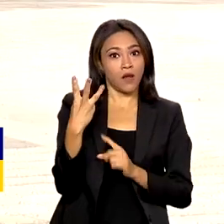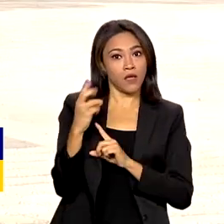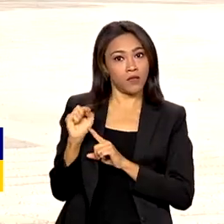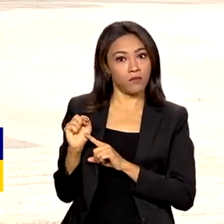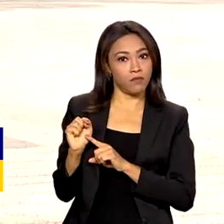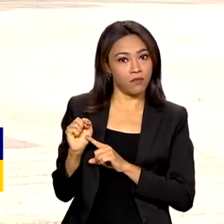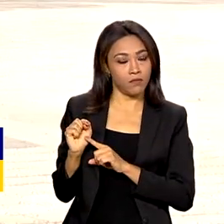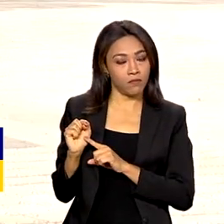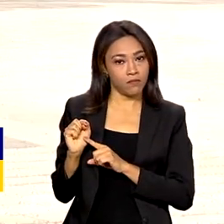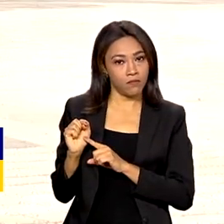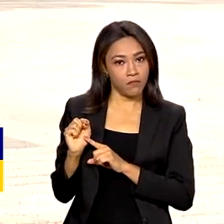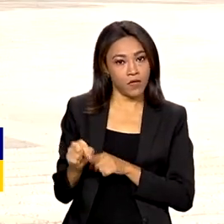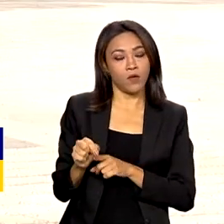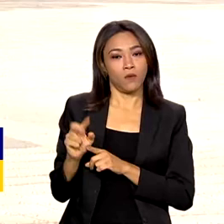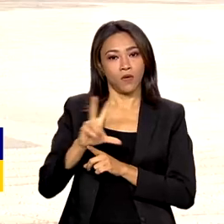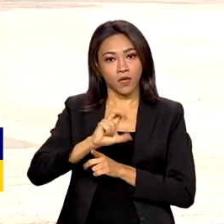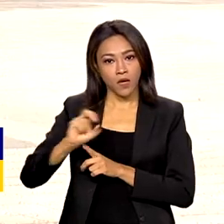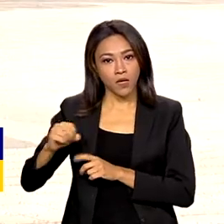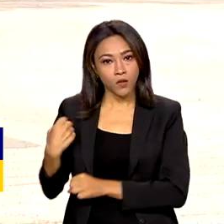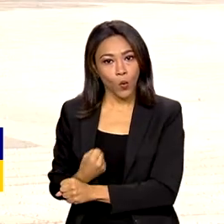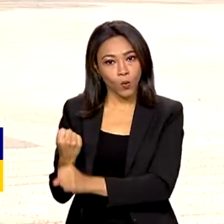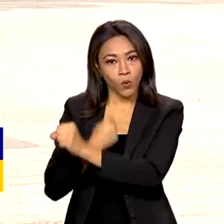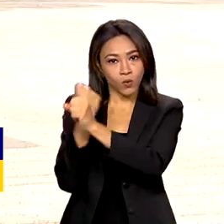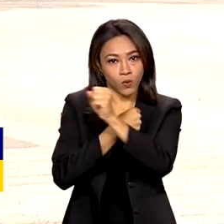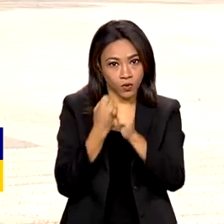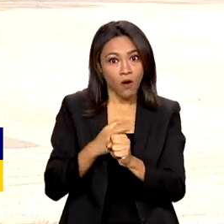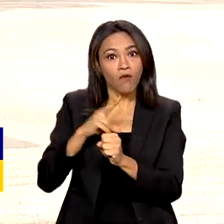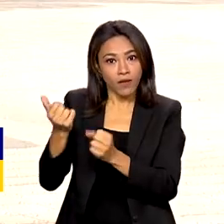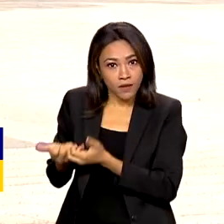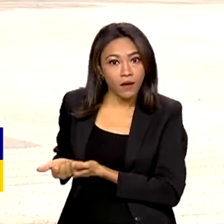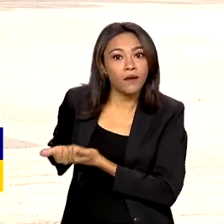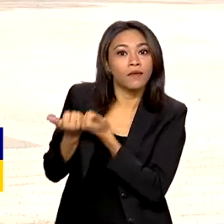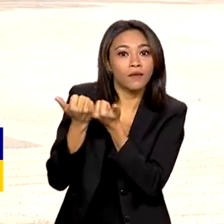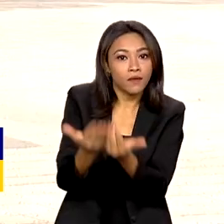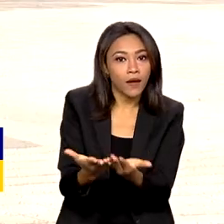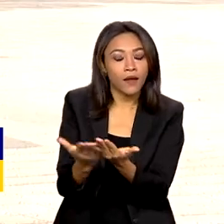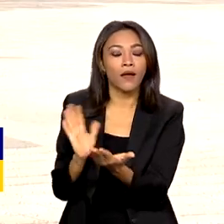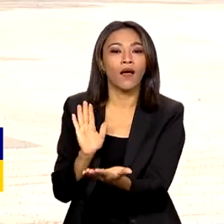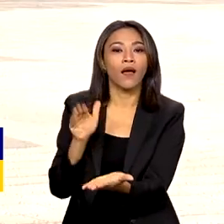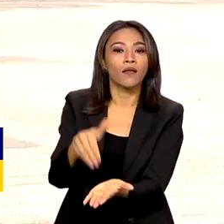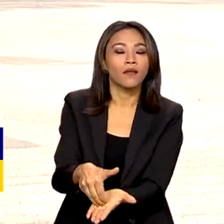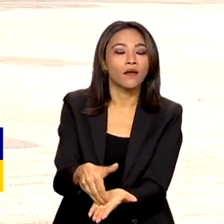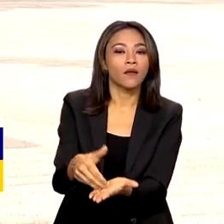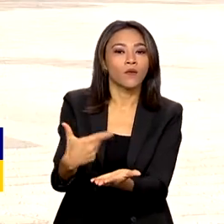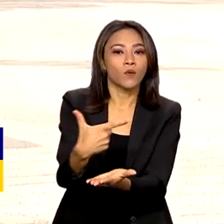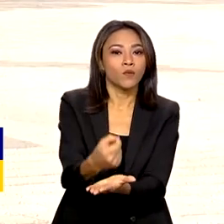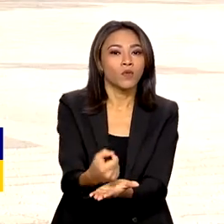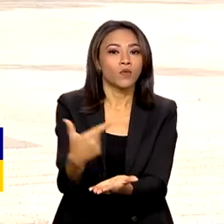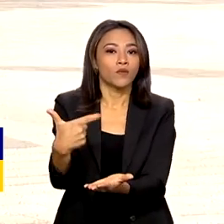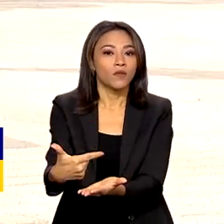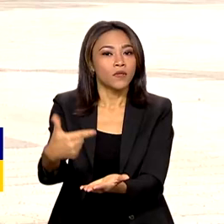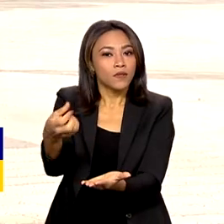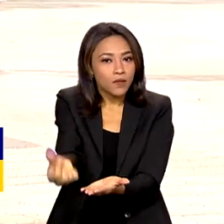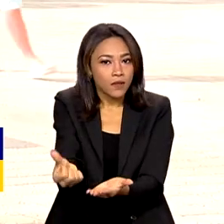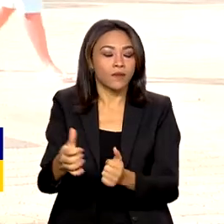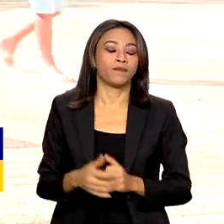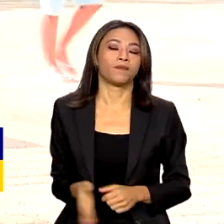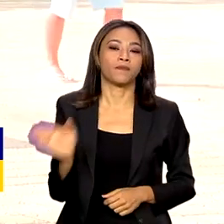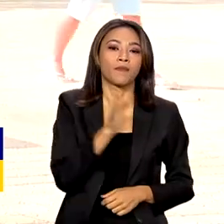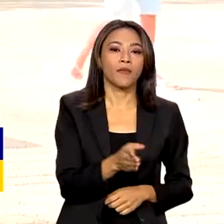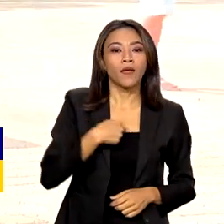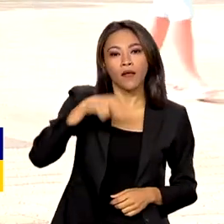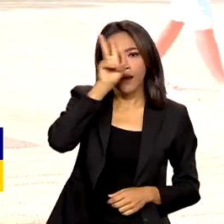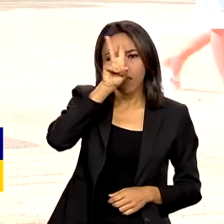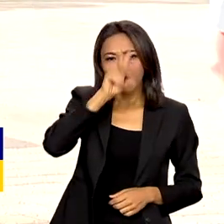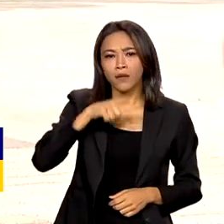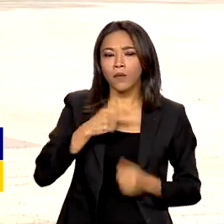obras sejam entregues até o ano de 2026. Lembrando também que há